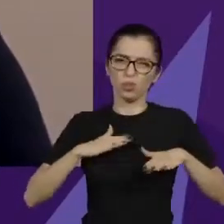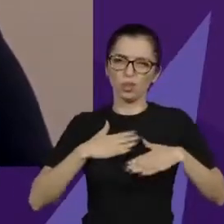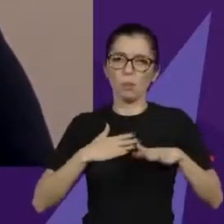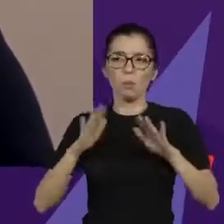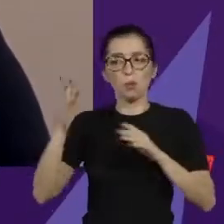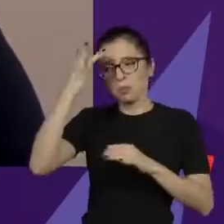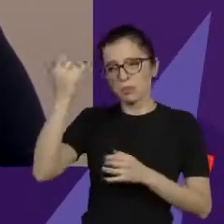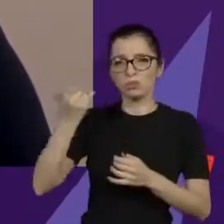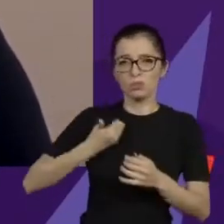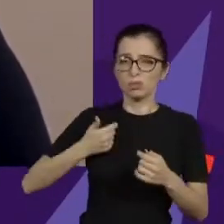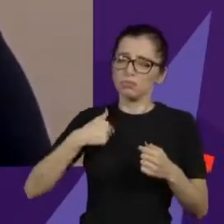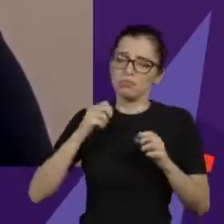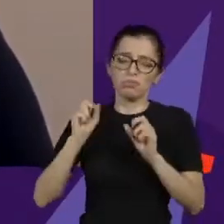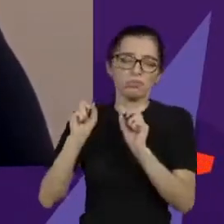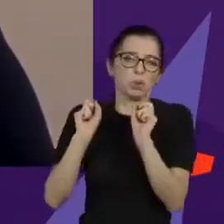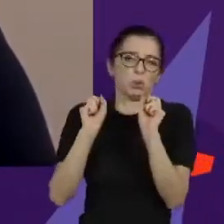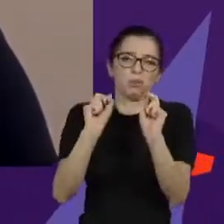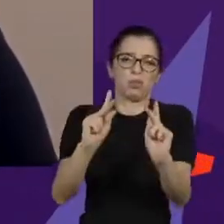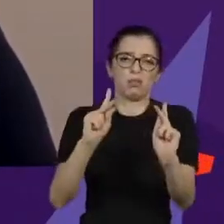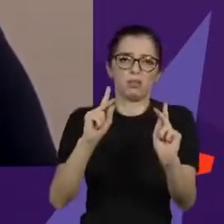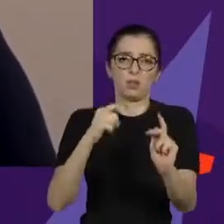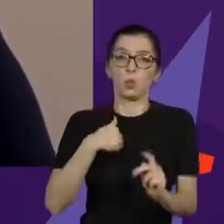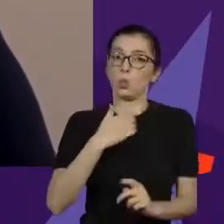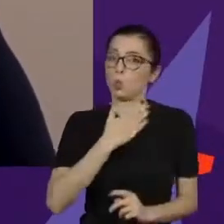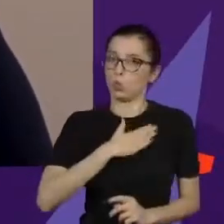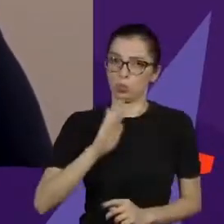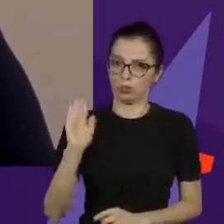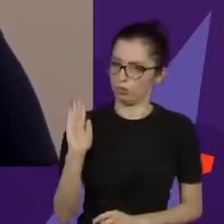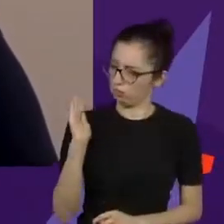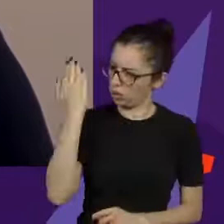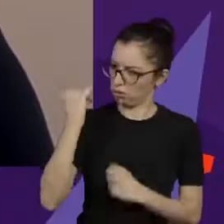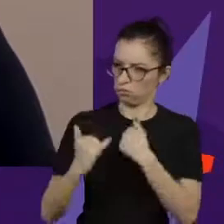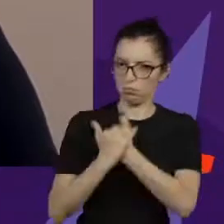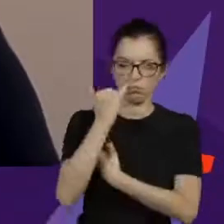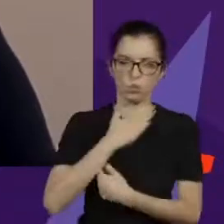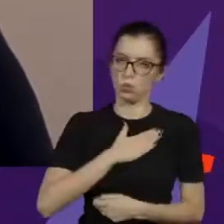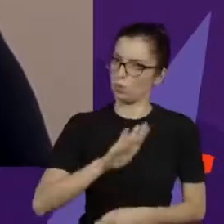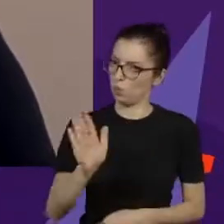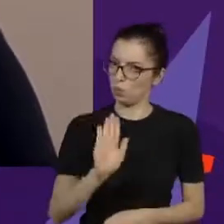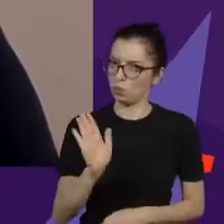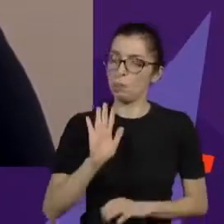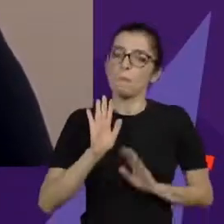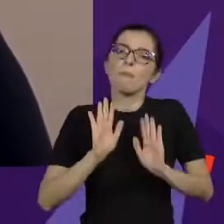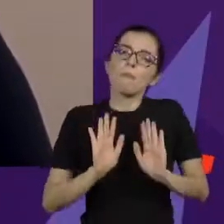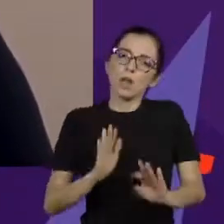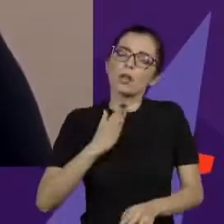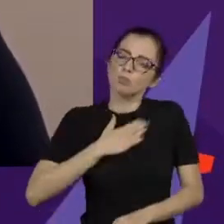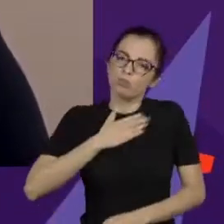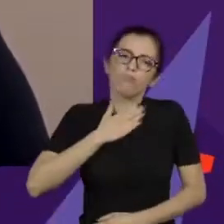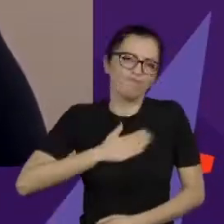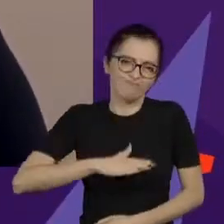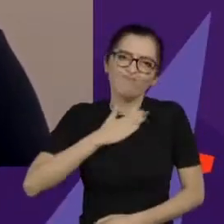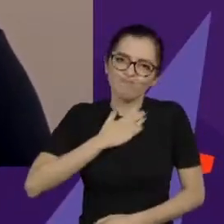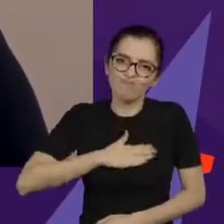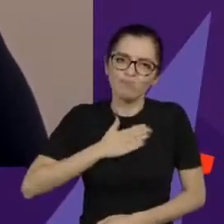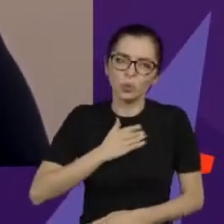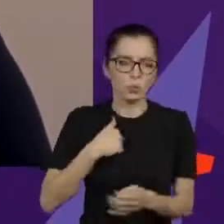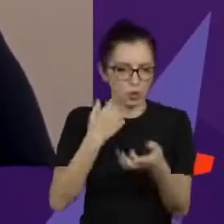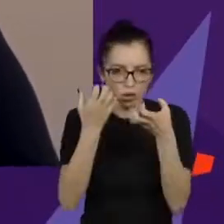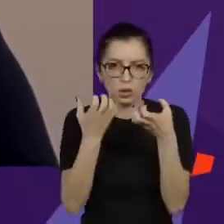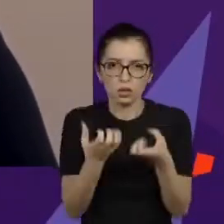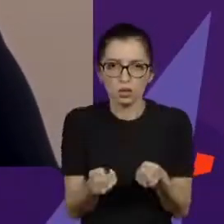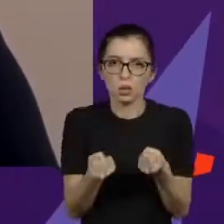é claro que ninguém gosta de passar pelo que eu passei, mas sempre tive calma agora. aceitar, sem uma reação